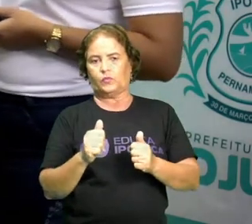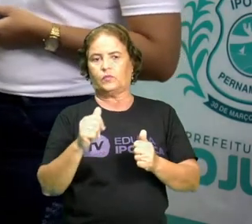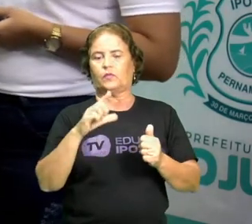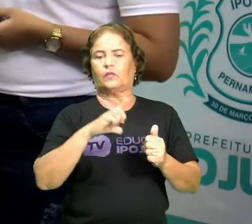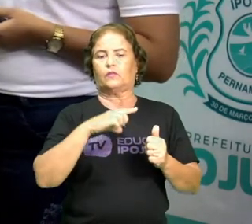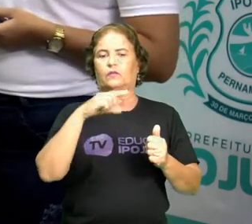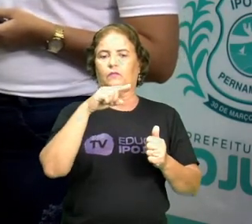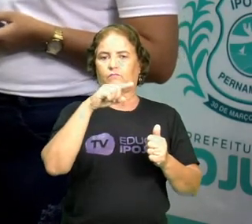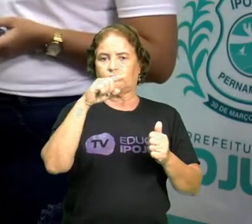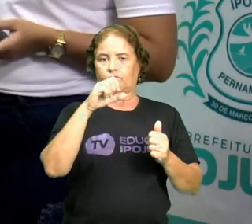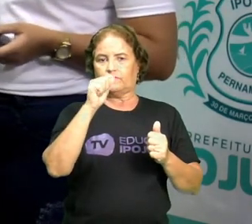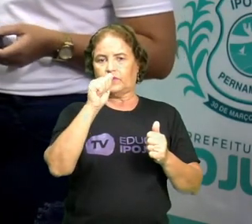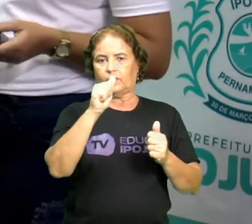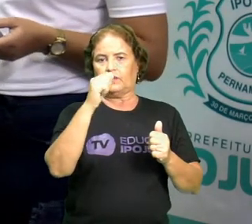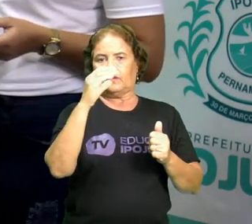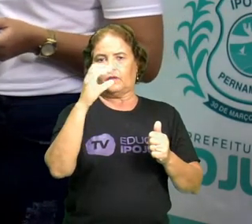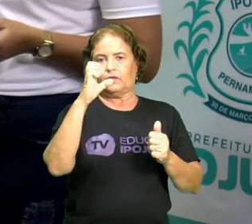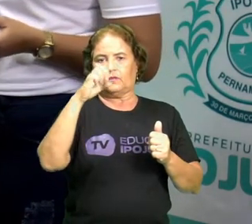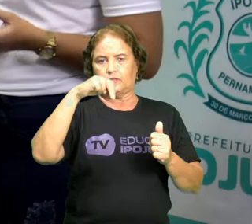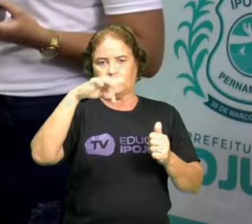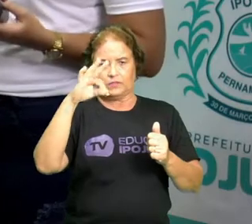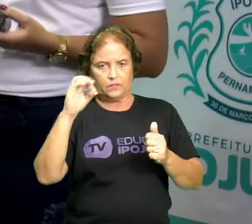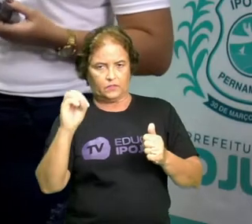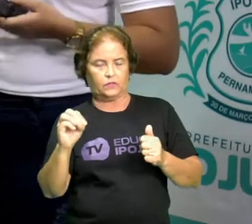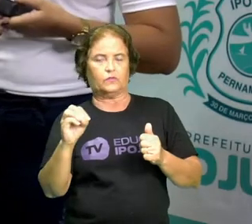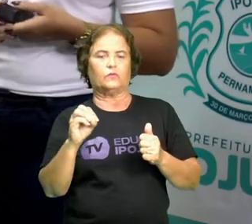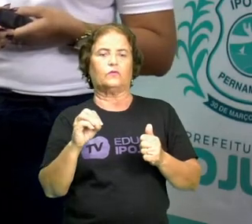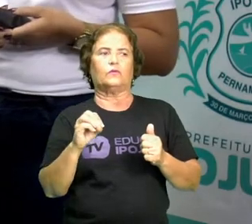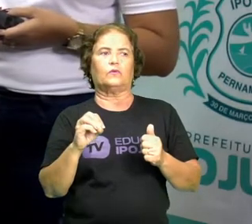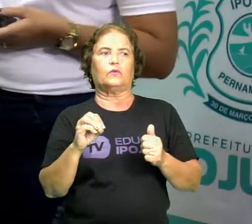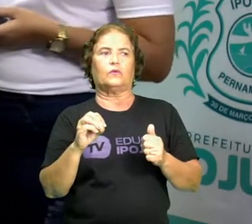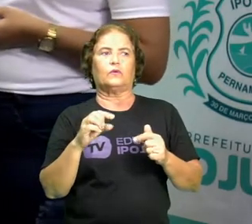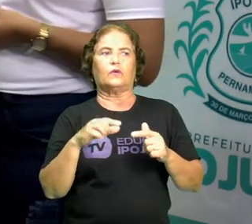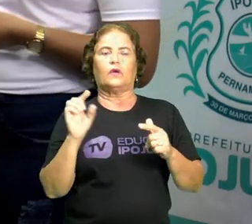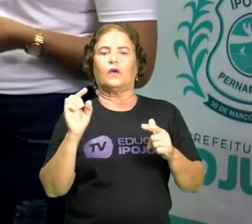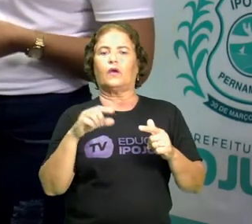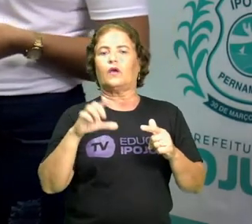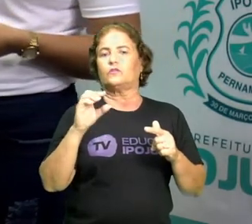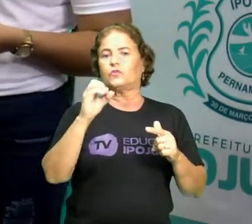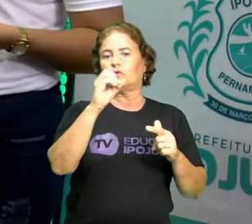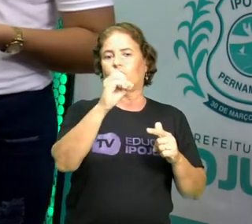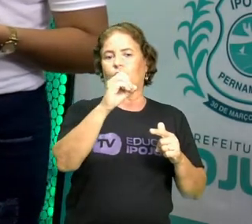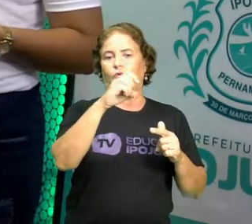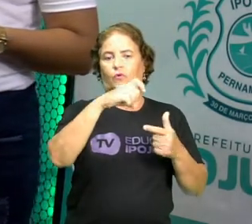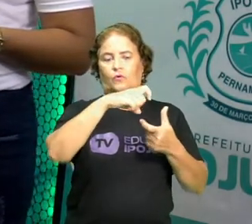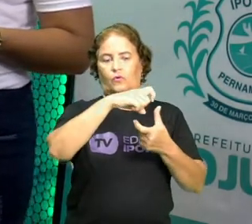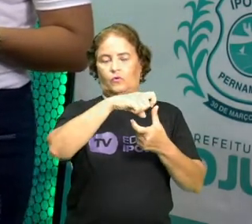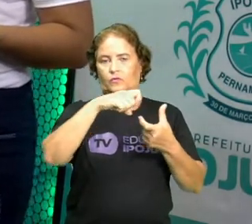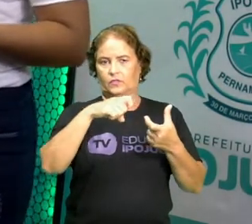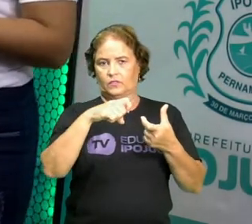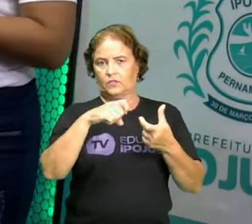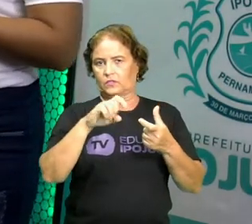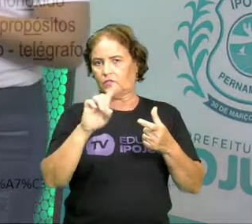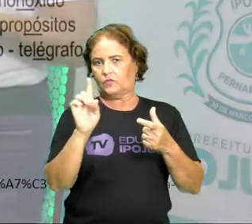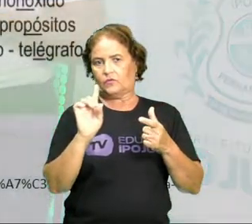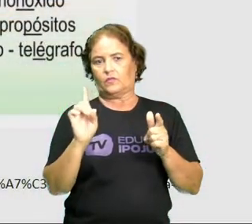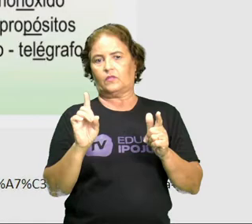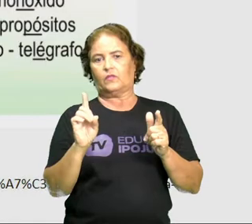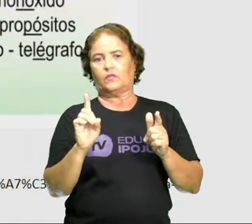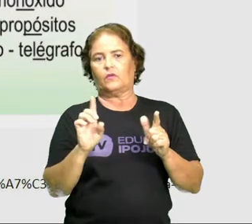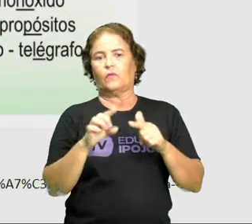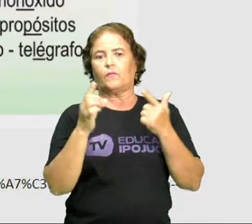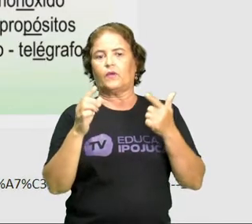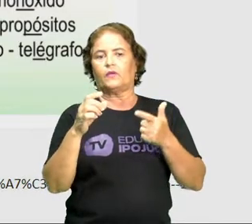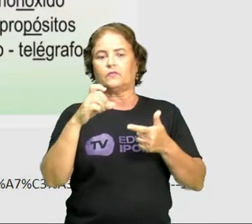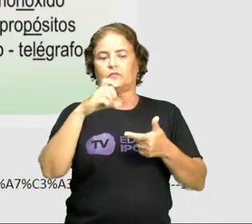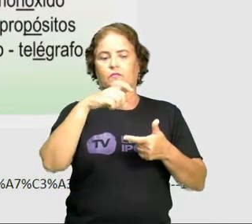das paroxítonas, está dizendo que todas as paroxítonas são acentuadas. Que é o caso dessas palavras que estão aqui,